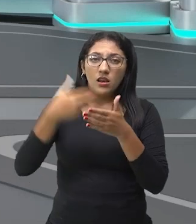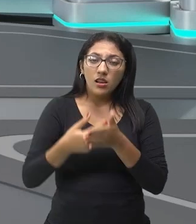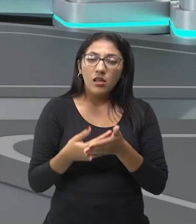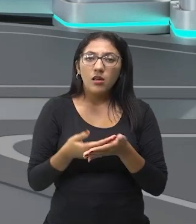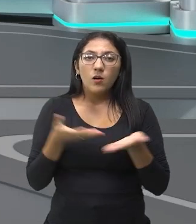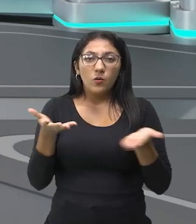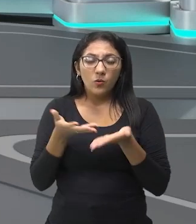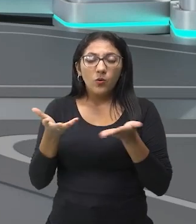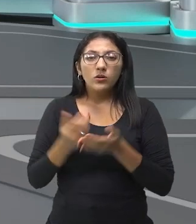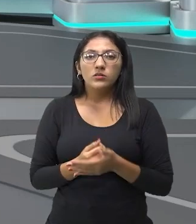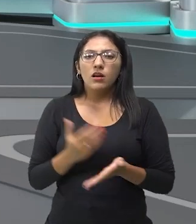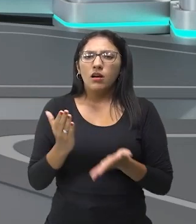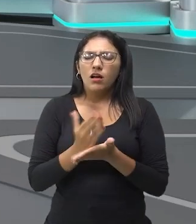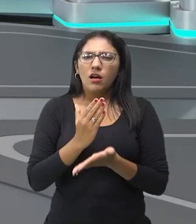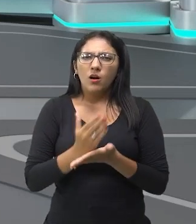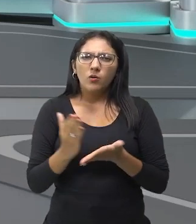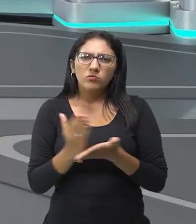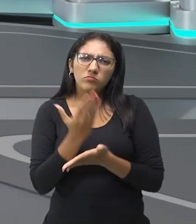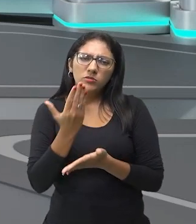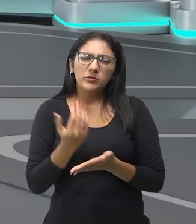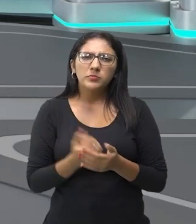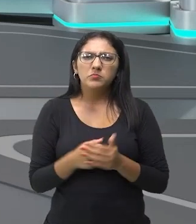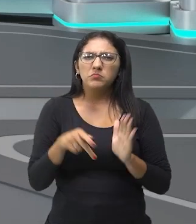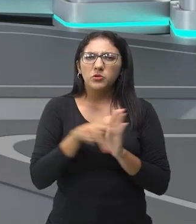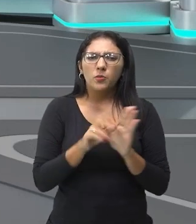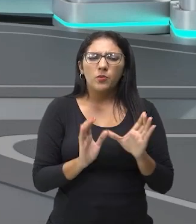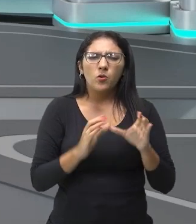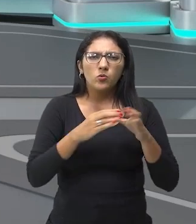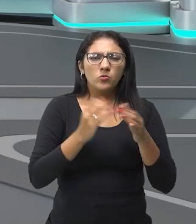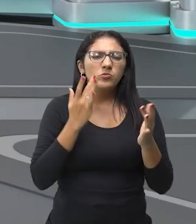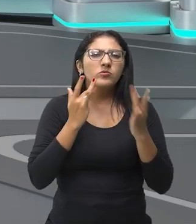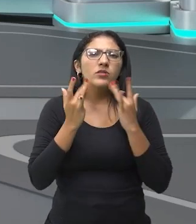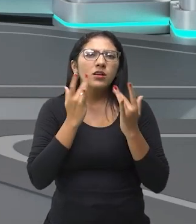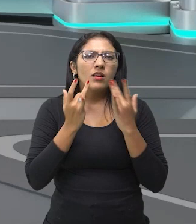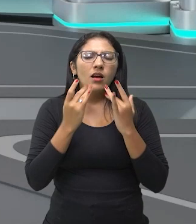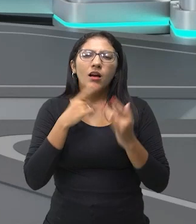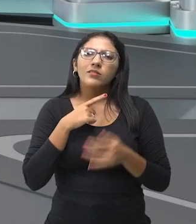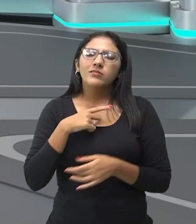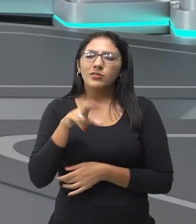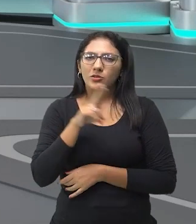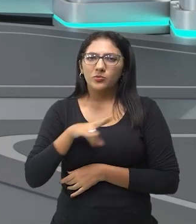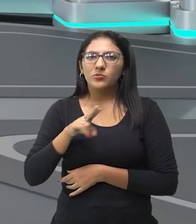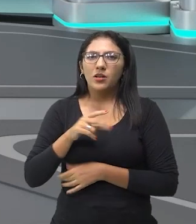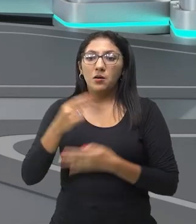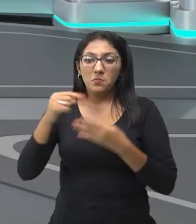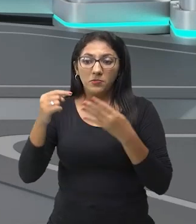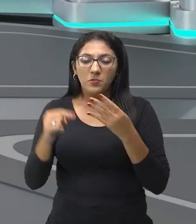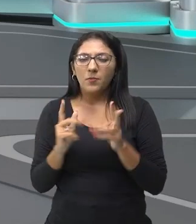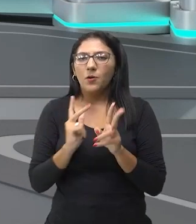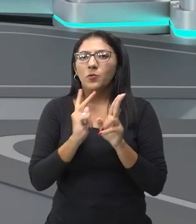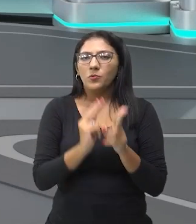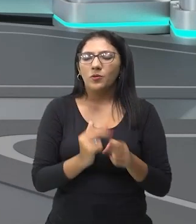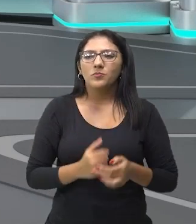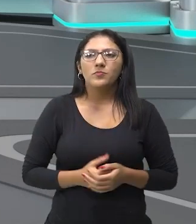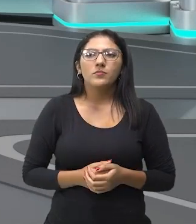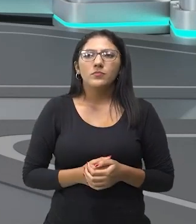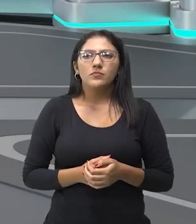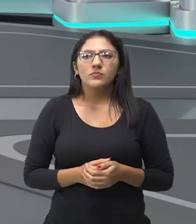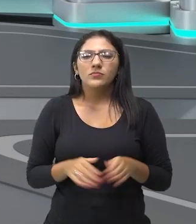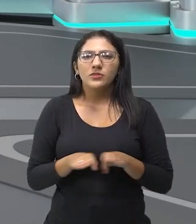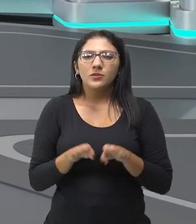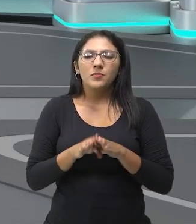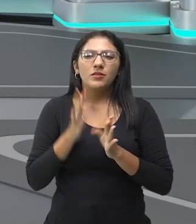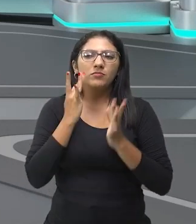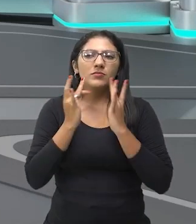algumas peças de teatro utilizam esses personagens. E também o teatro do